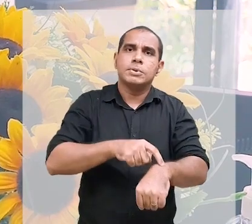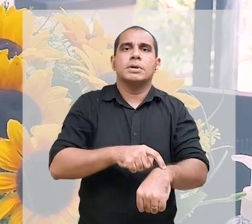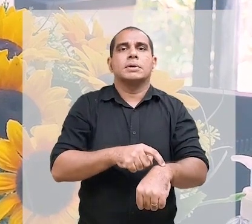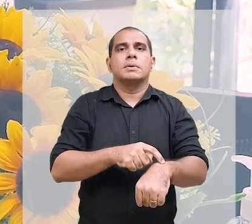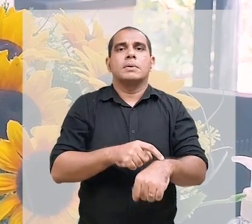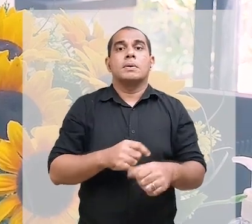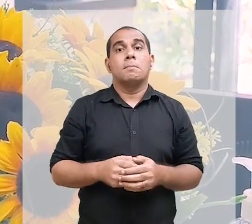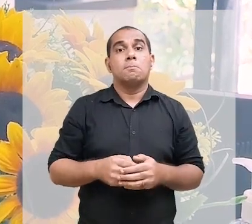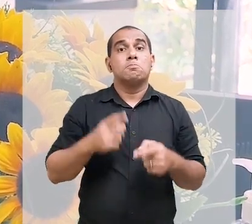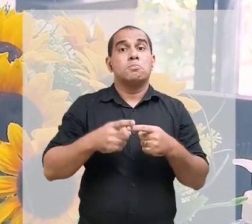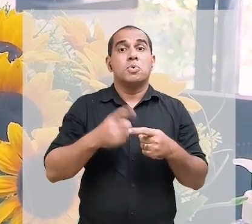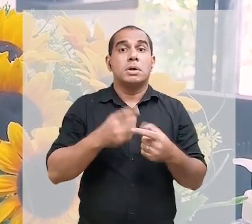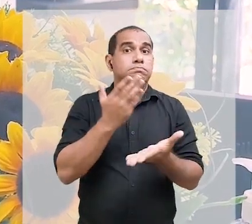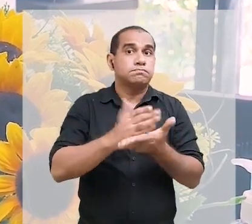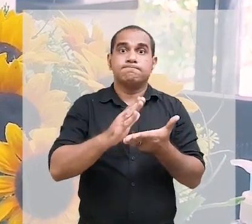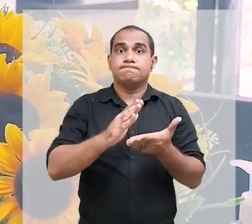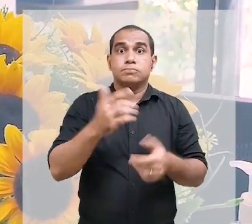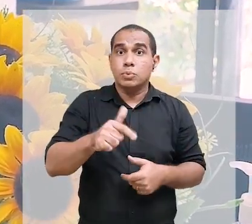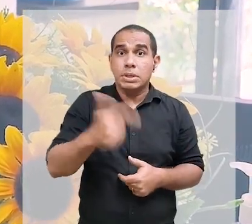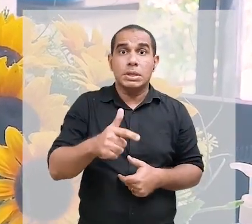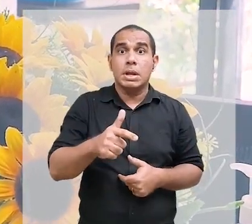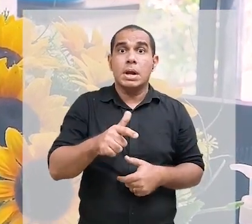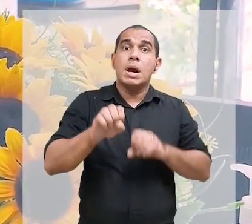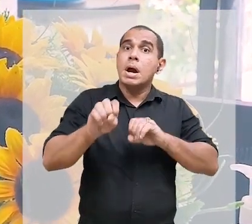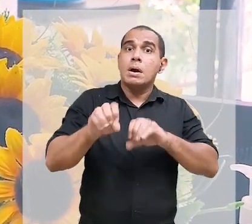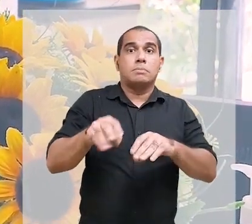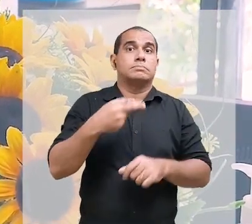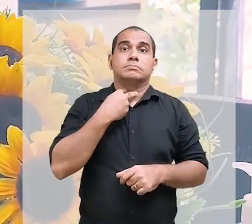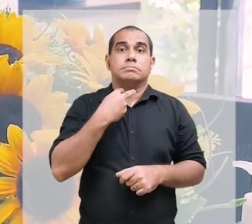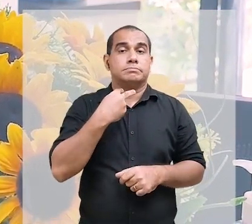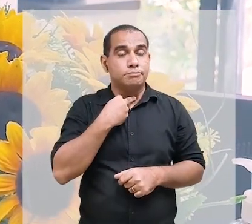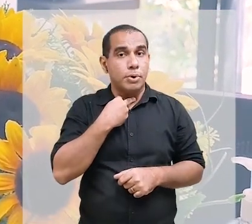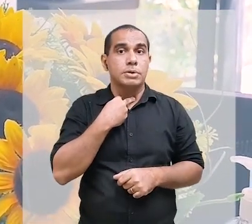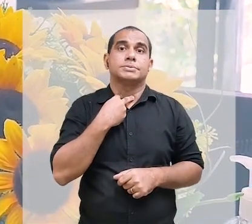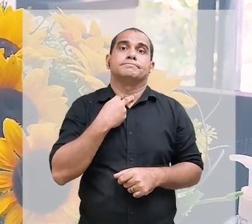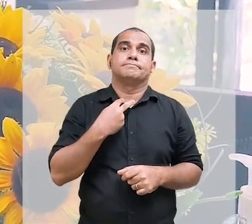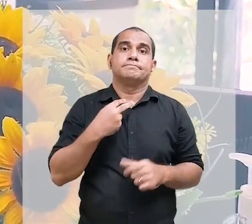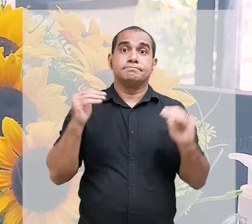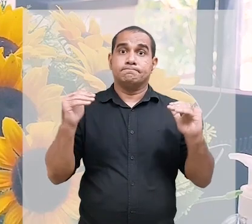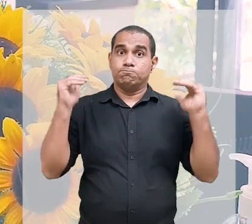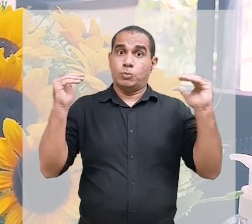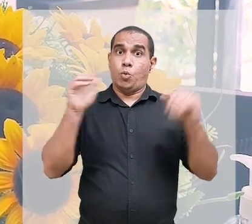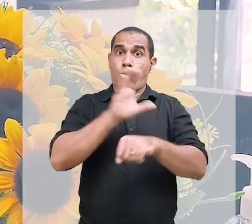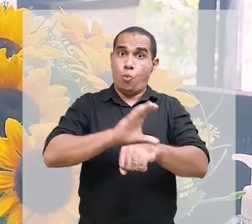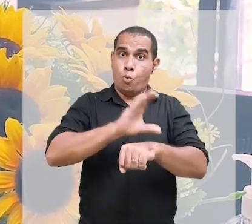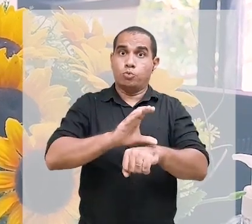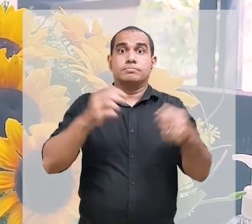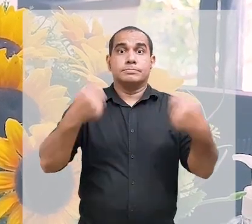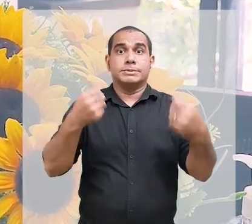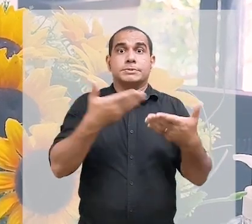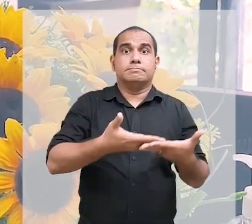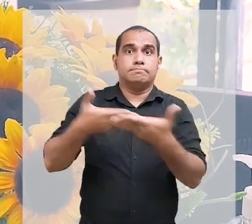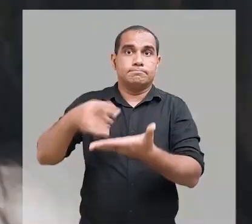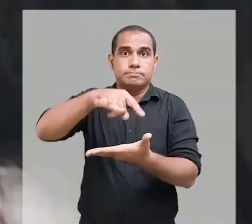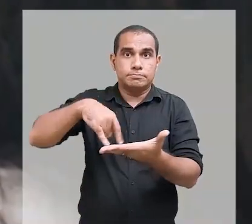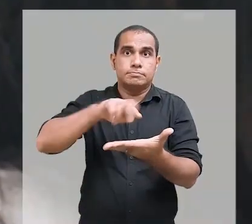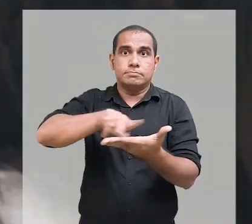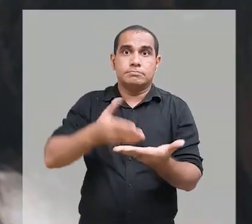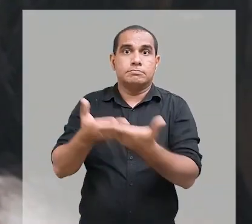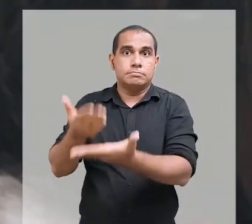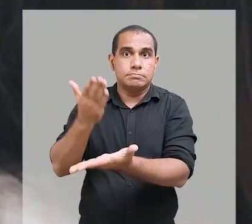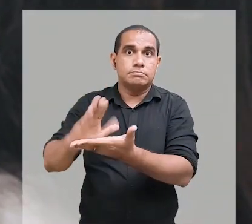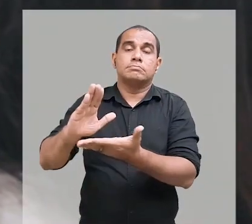cumprir sempre, até porque se não tivermos esse credenciamento, a escola não fica apta a administrar esse nível de